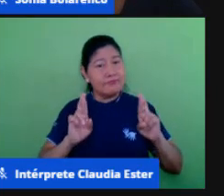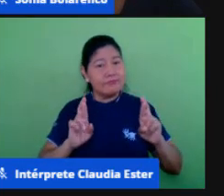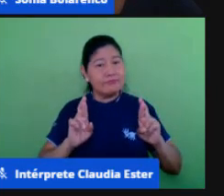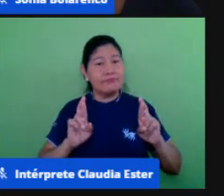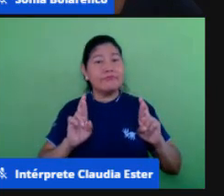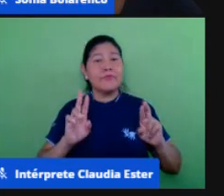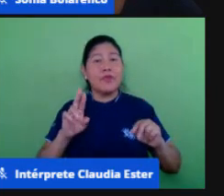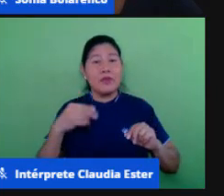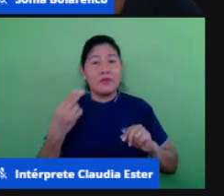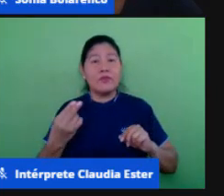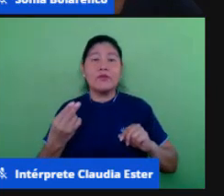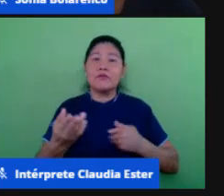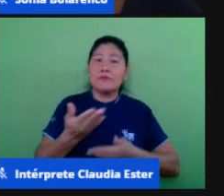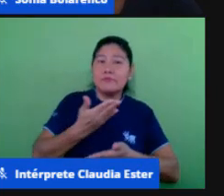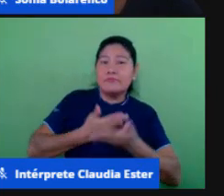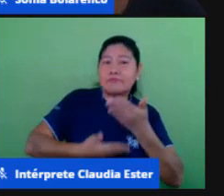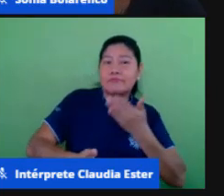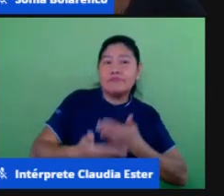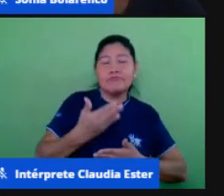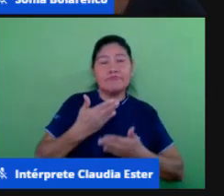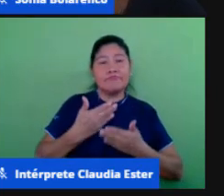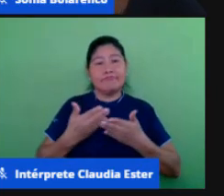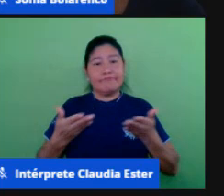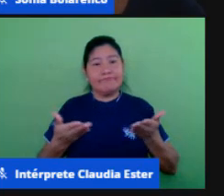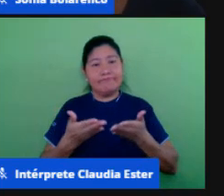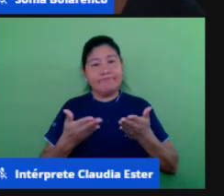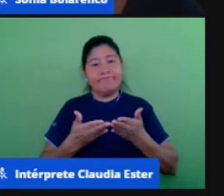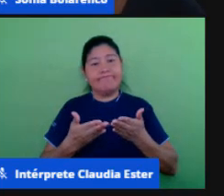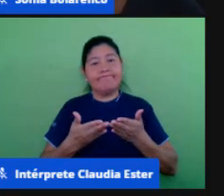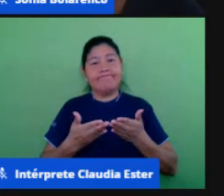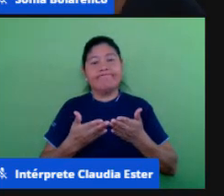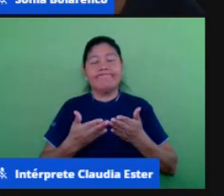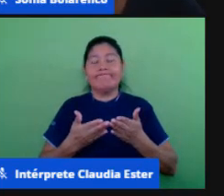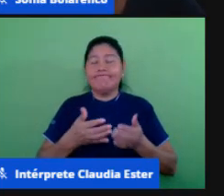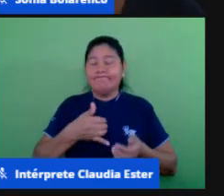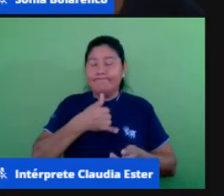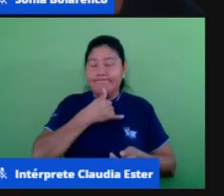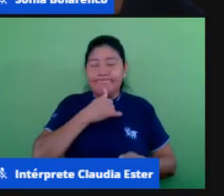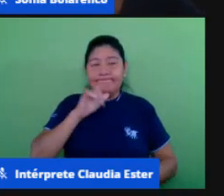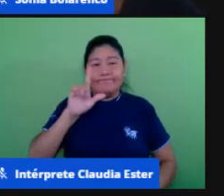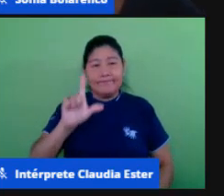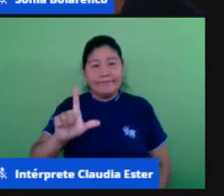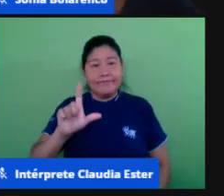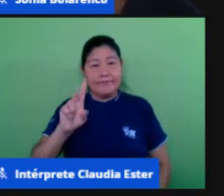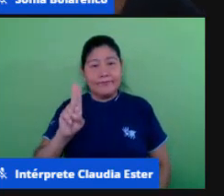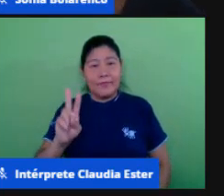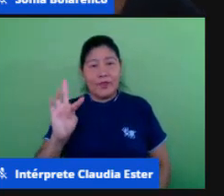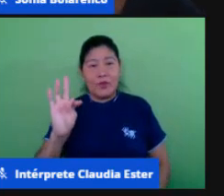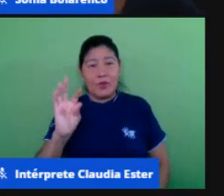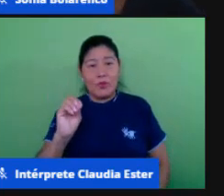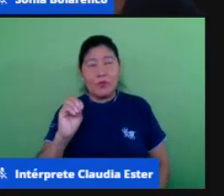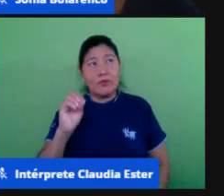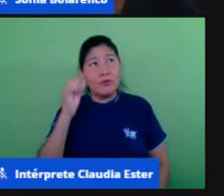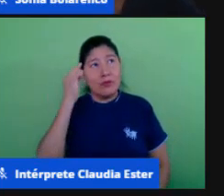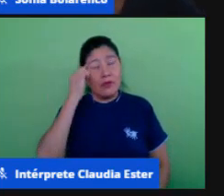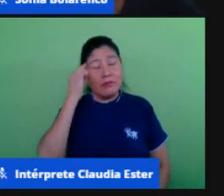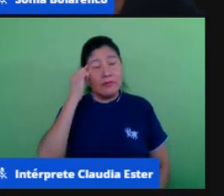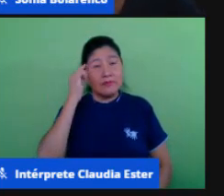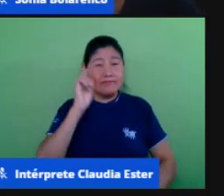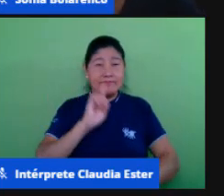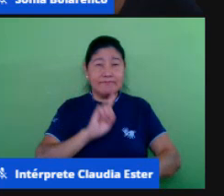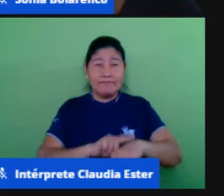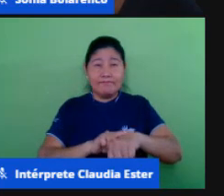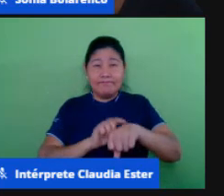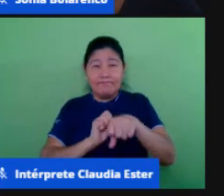da desesperança que é do luto do cotidiano triste de conviver com a pandemia estamos